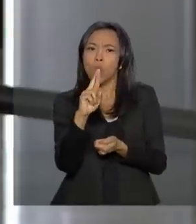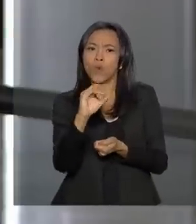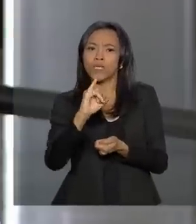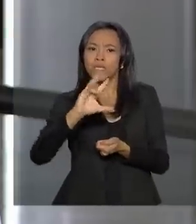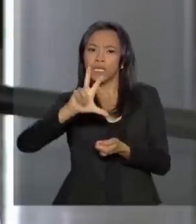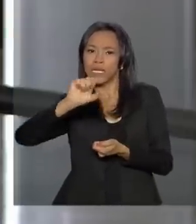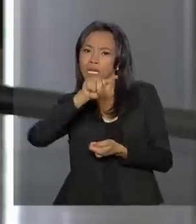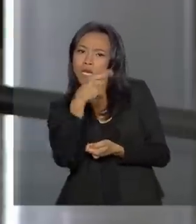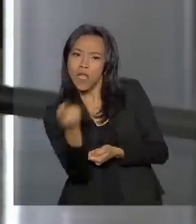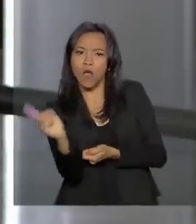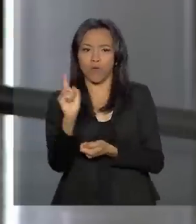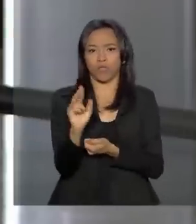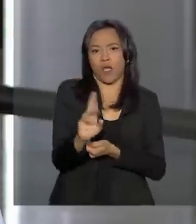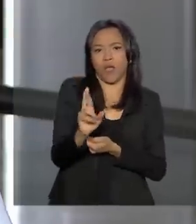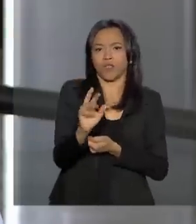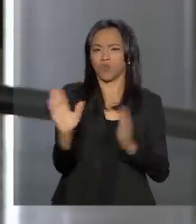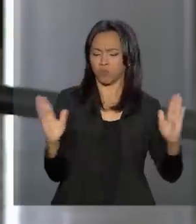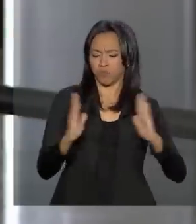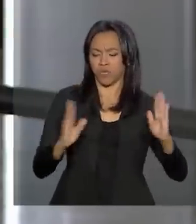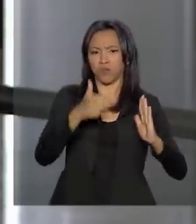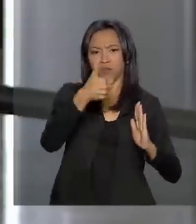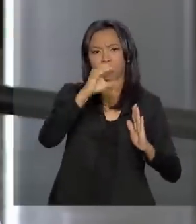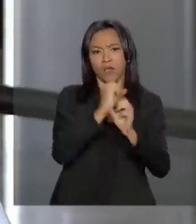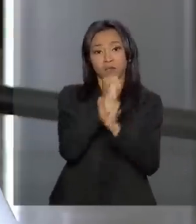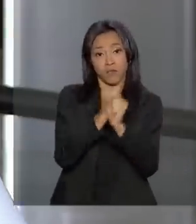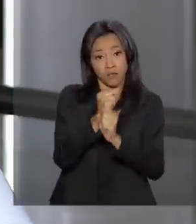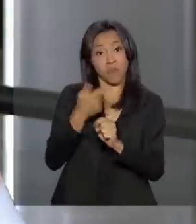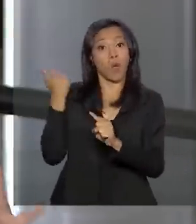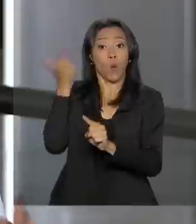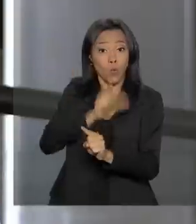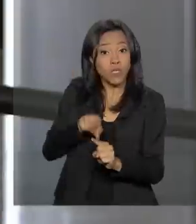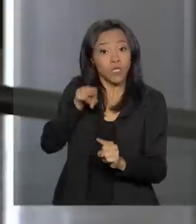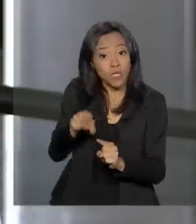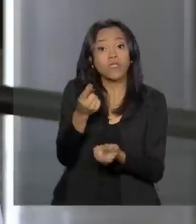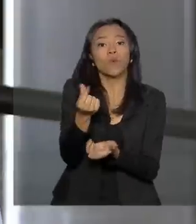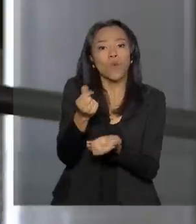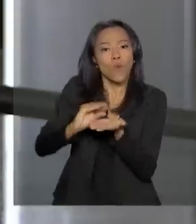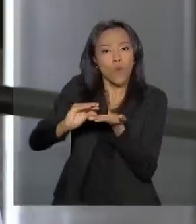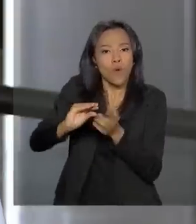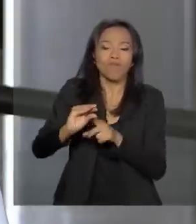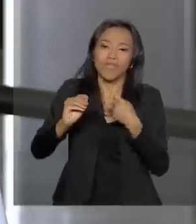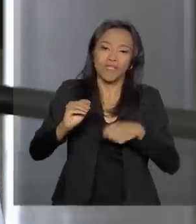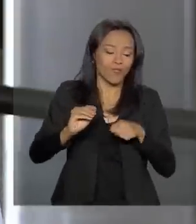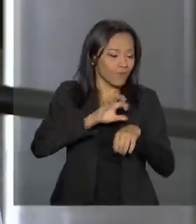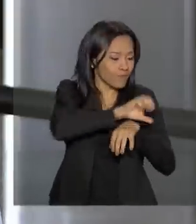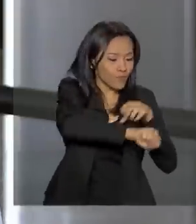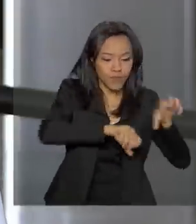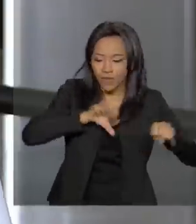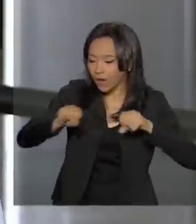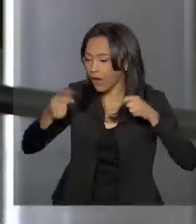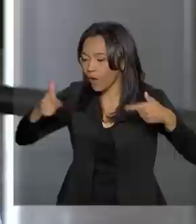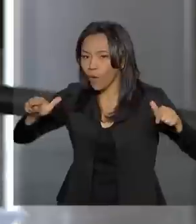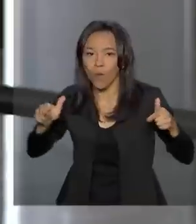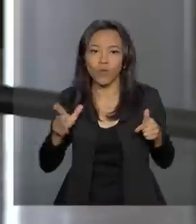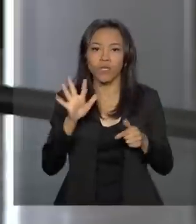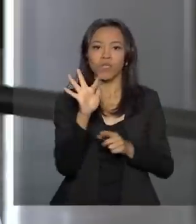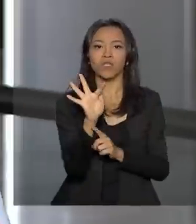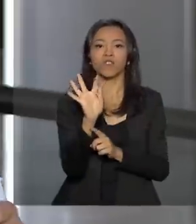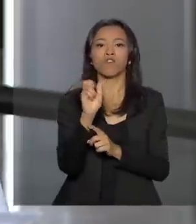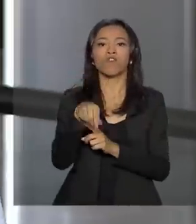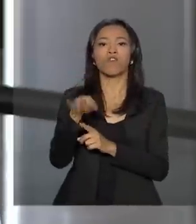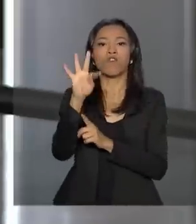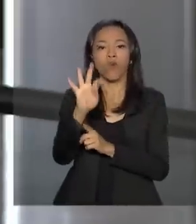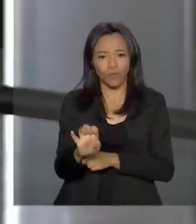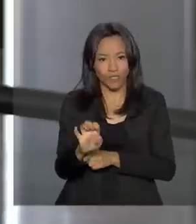em 10 anos. Para chegar nessa cifra, o relator precisou criar outras fontes de arrecadação, como, por exemplo, direcionando recursos